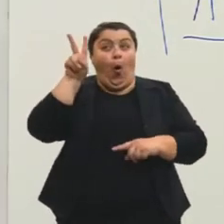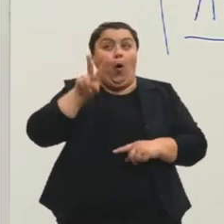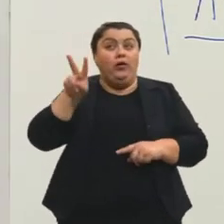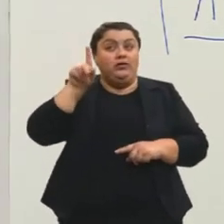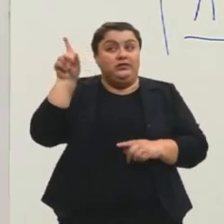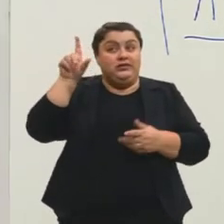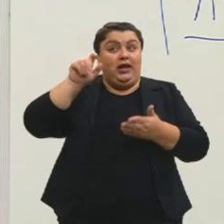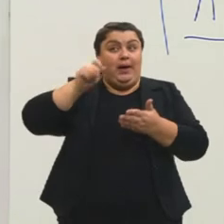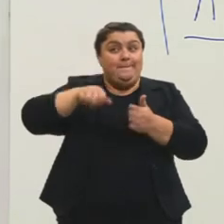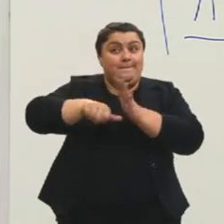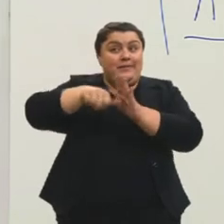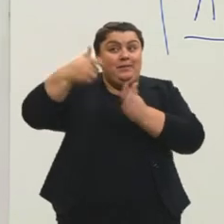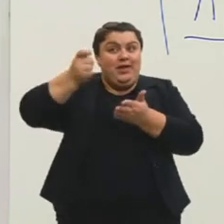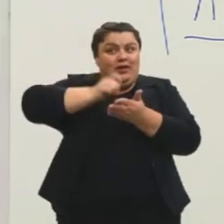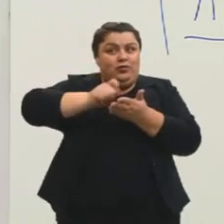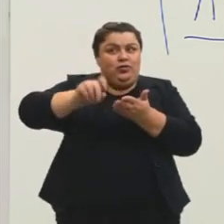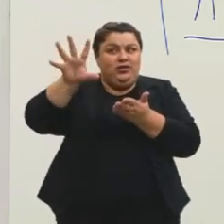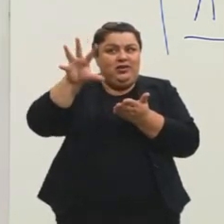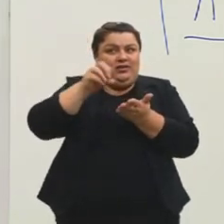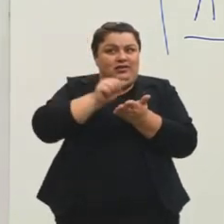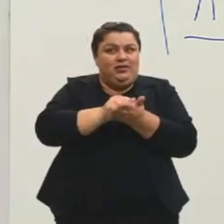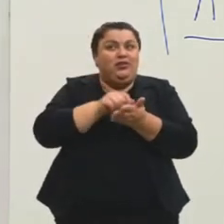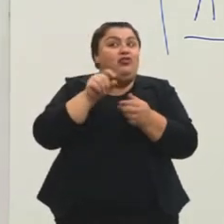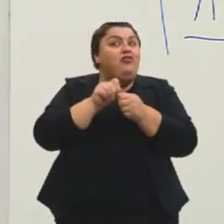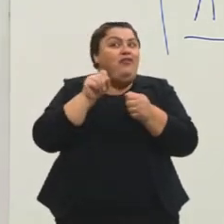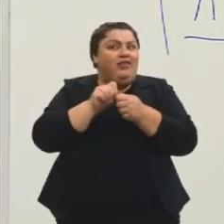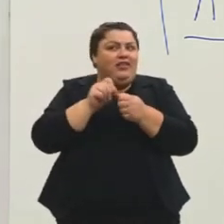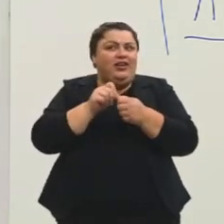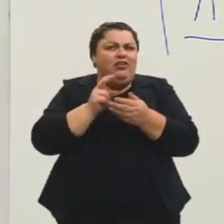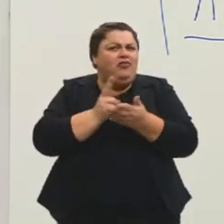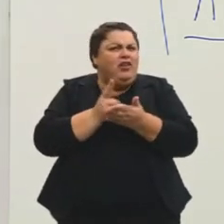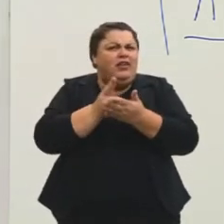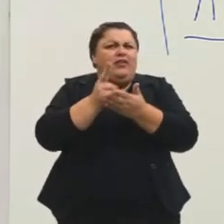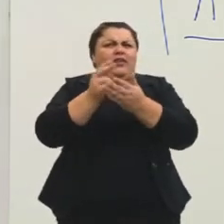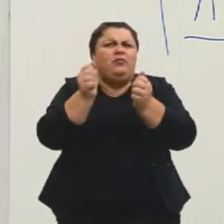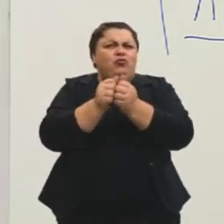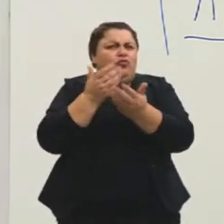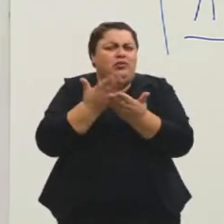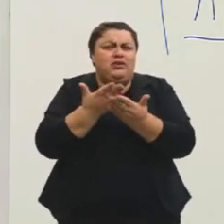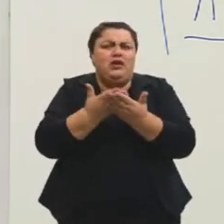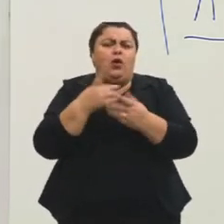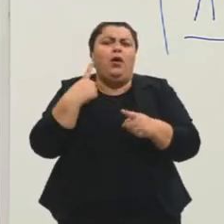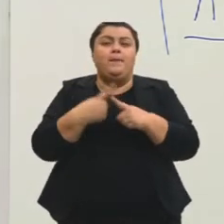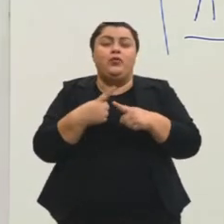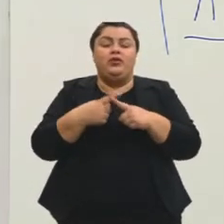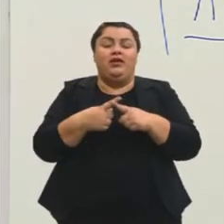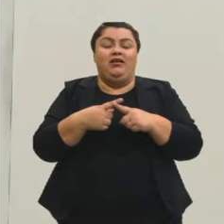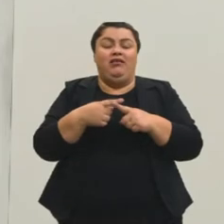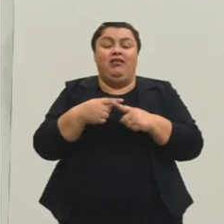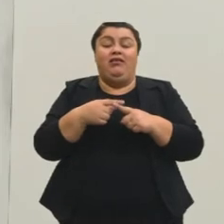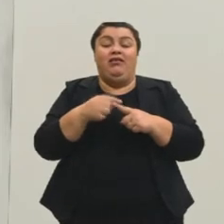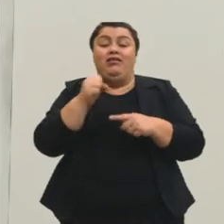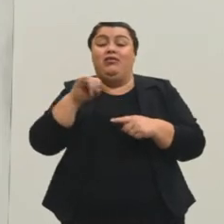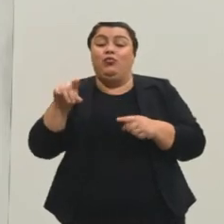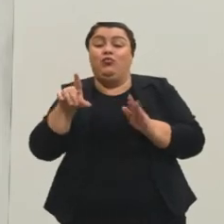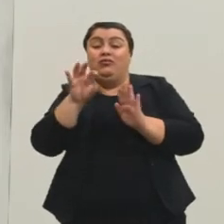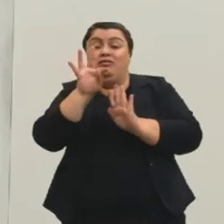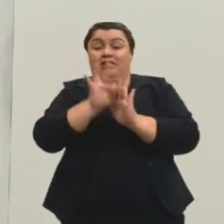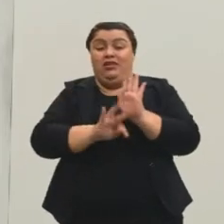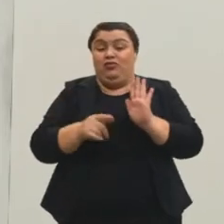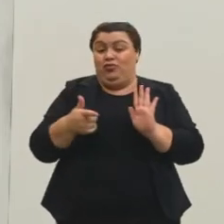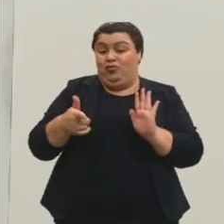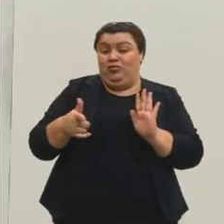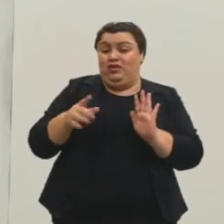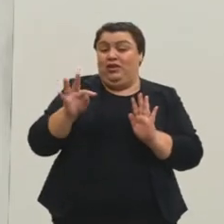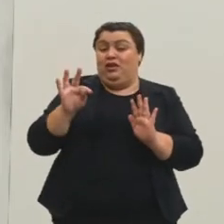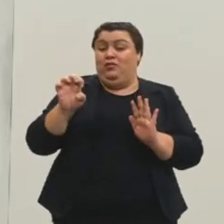que a gente vai fazer, que a gente vai levar até o final. Por quê? Porque se um texto não tem uma tese, se um